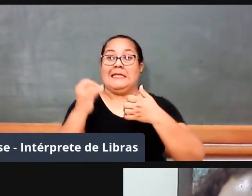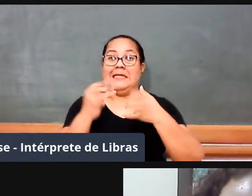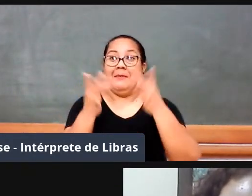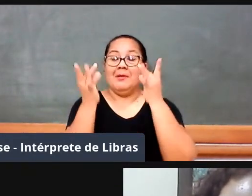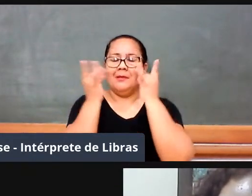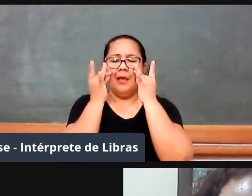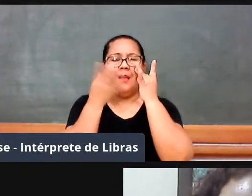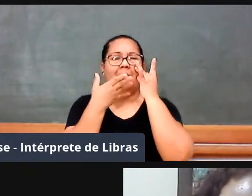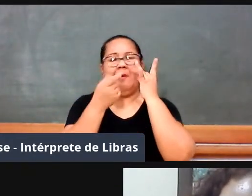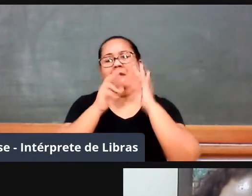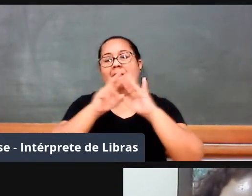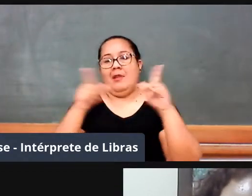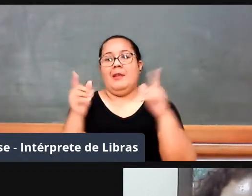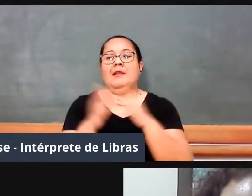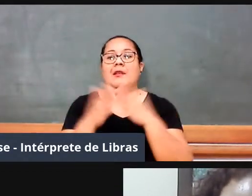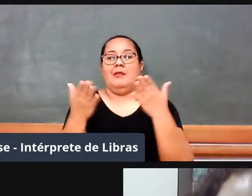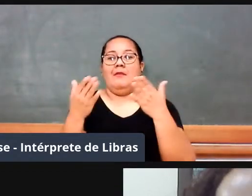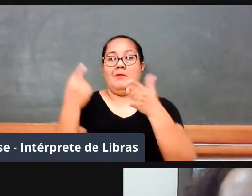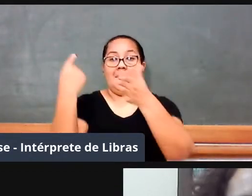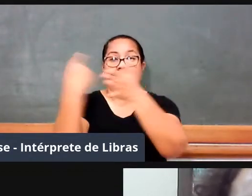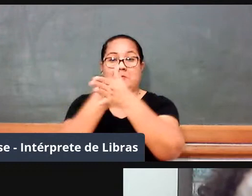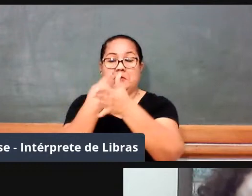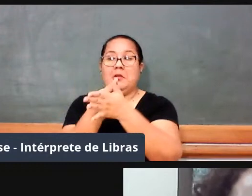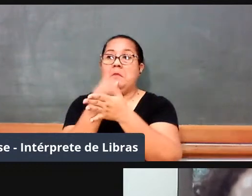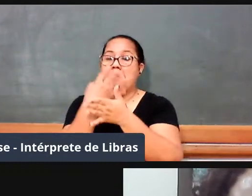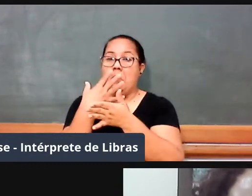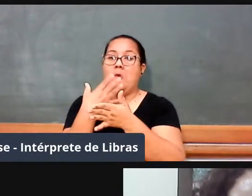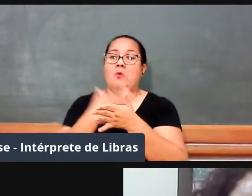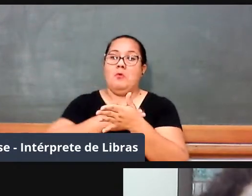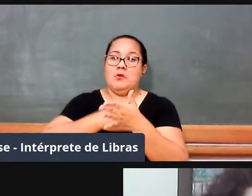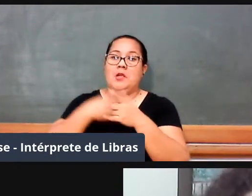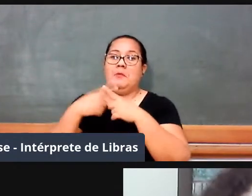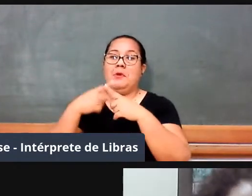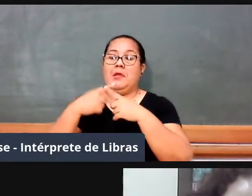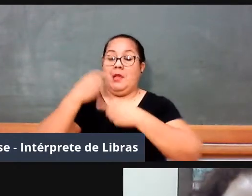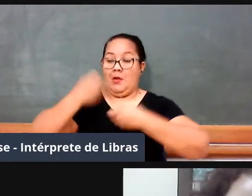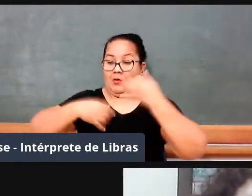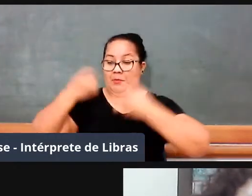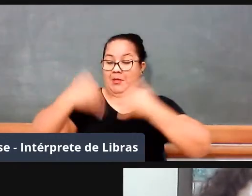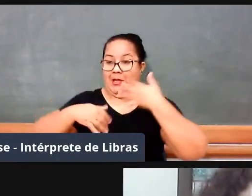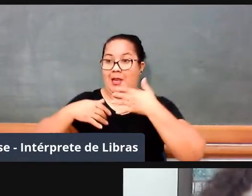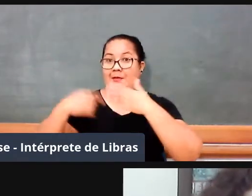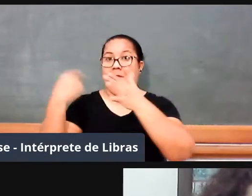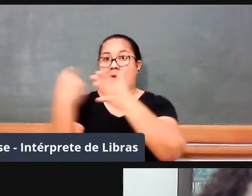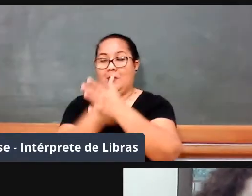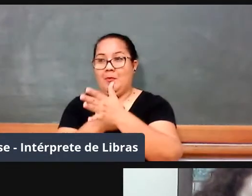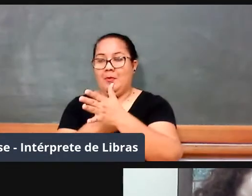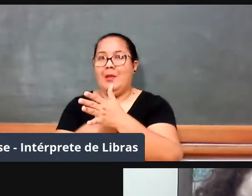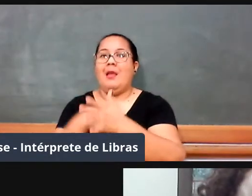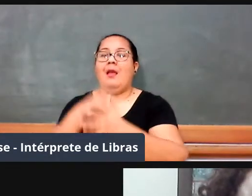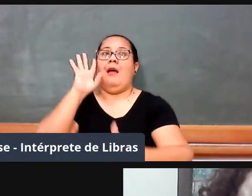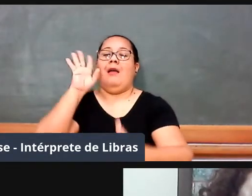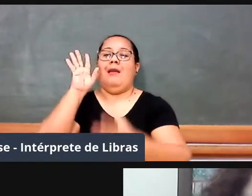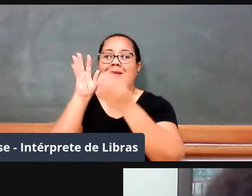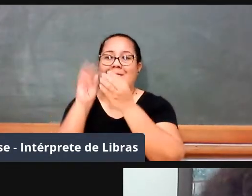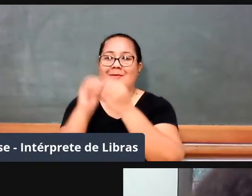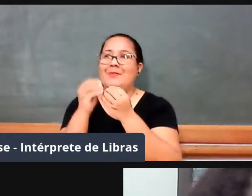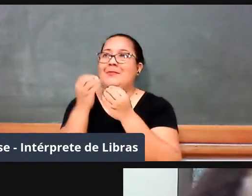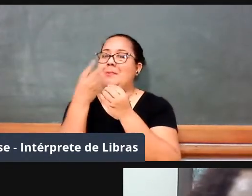agradeço aí pelas questões, né, isso é importante, né, a pior coisa que pode acontecer para alguém, né, todo mundo deve, deve